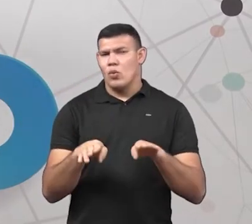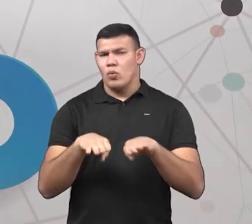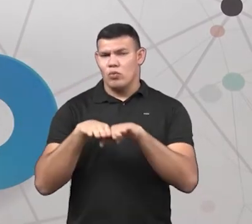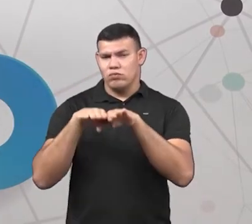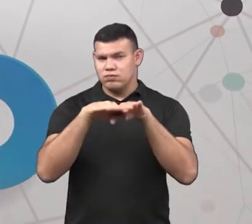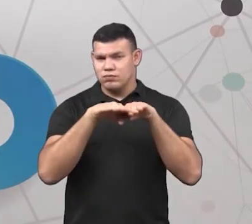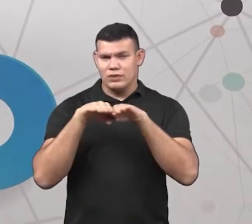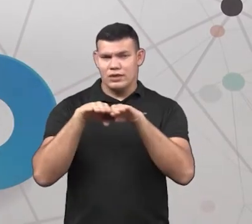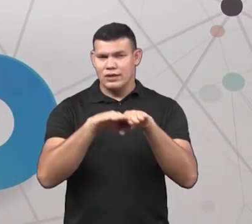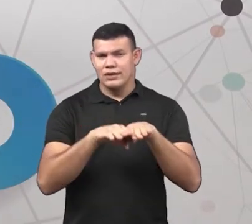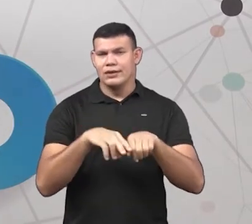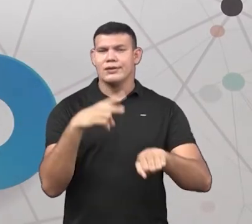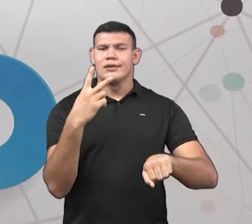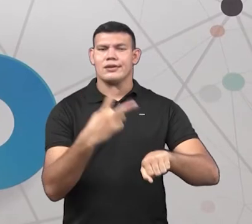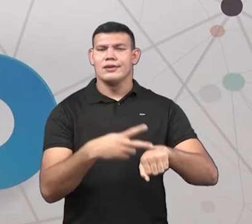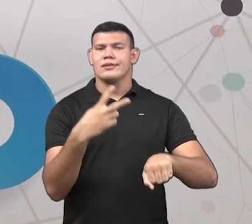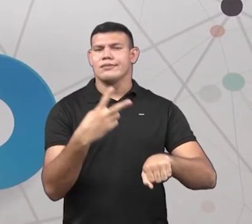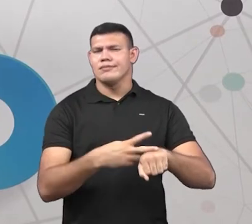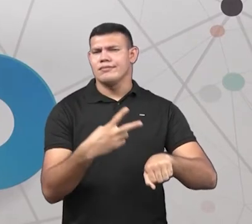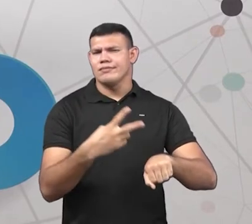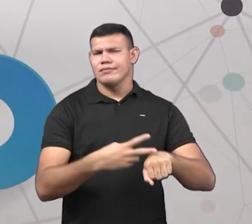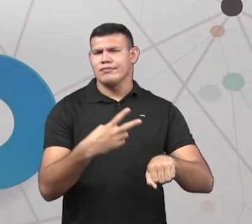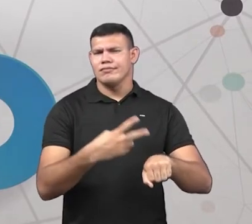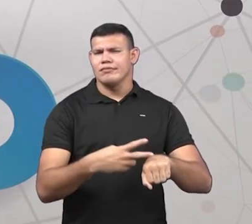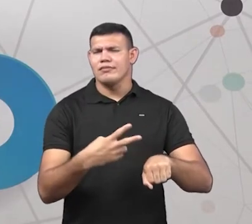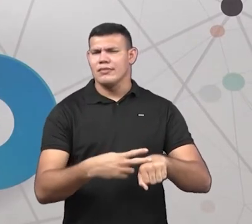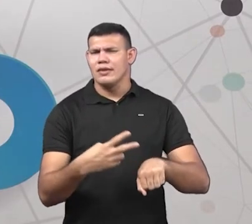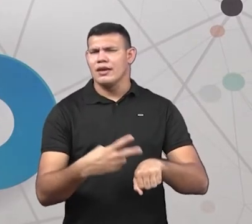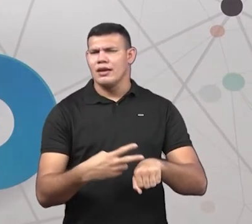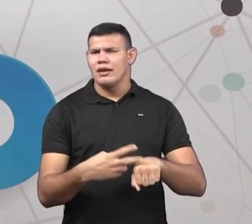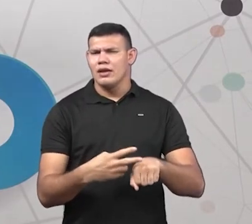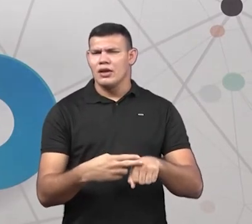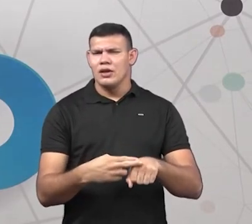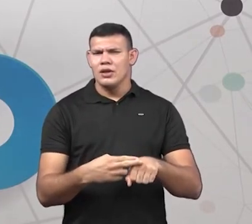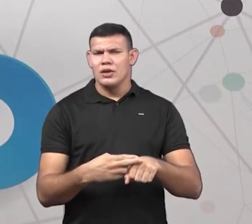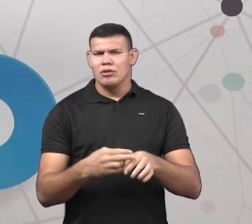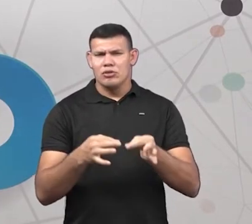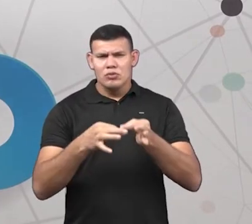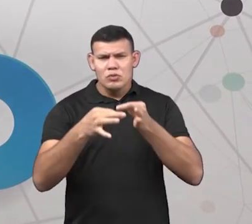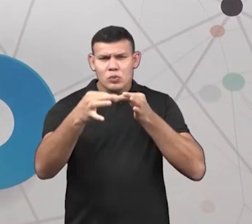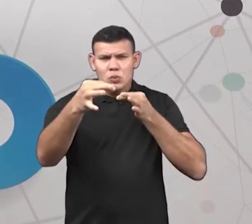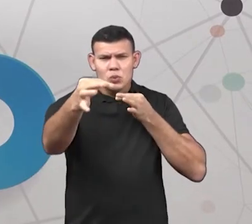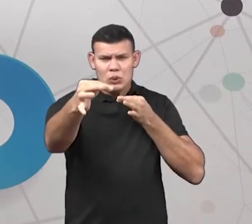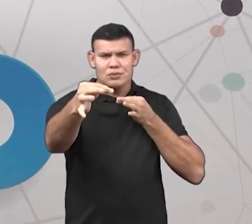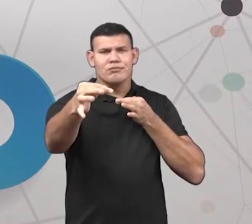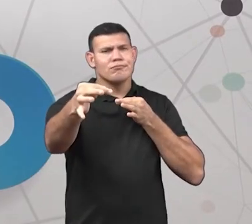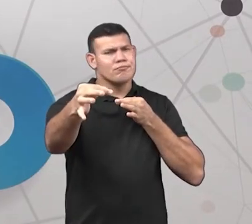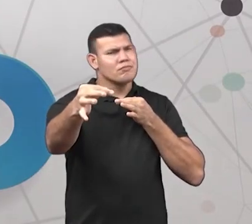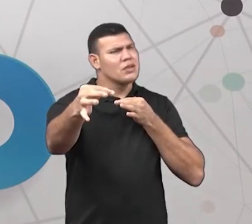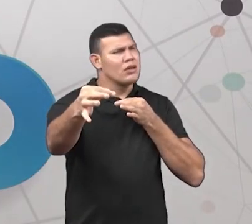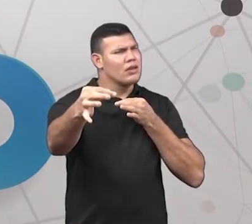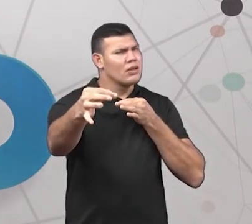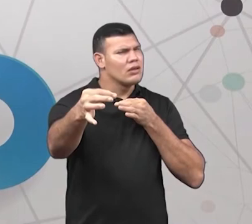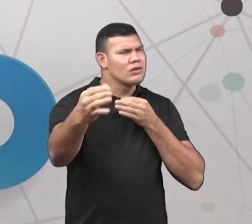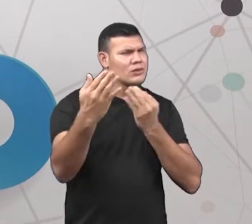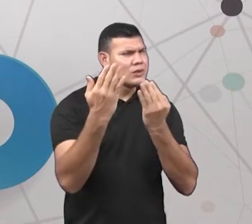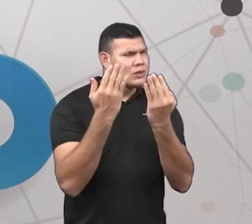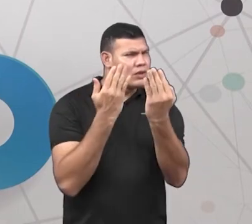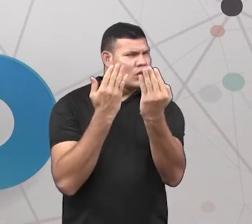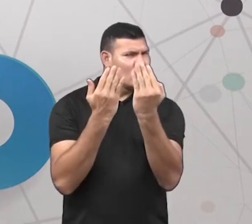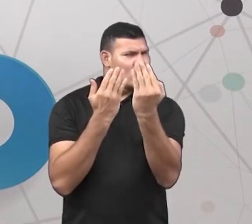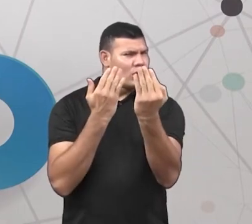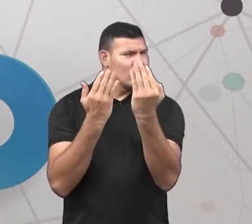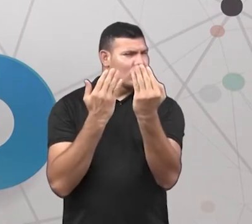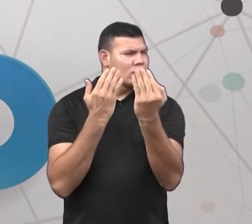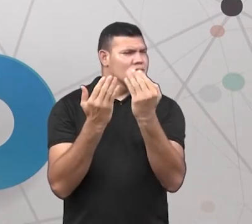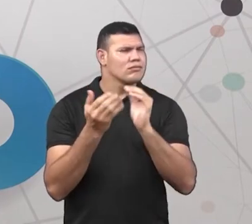Vidro, É um vidro. Se você olhar de longe, ele parece de vidro. Parece, não parece? Só que ele é, ó.